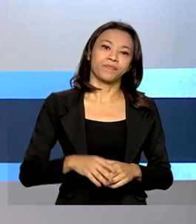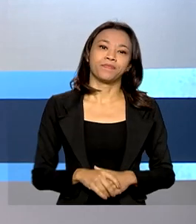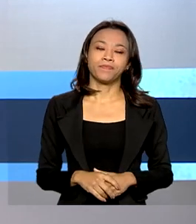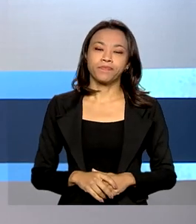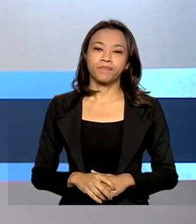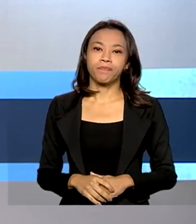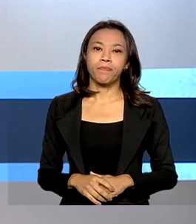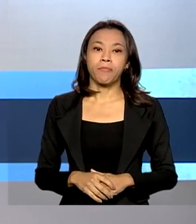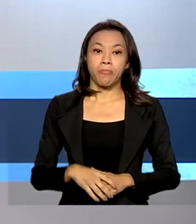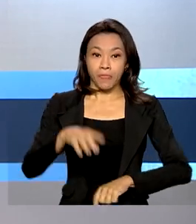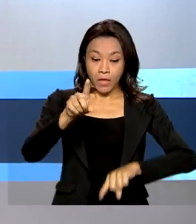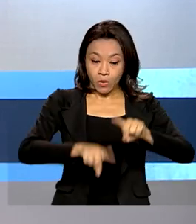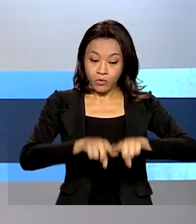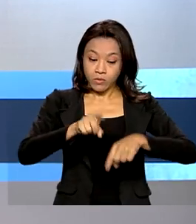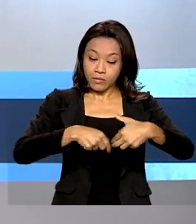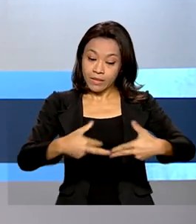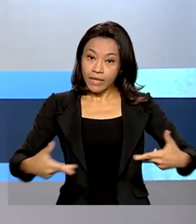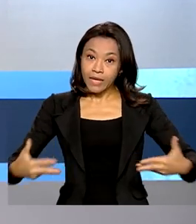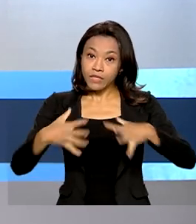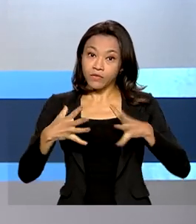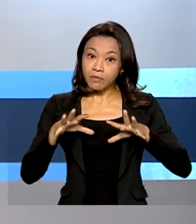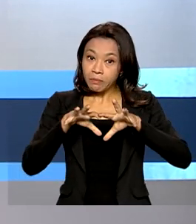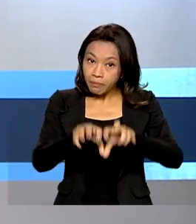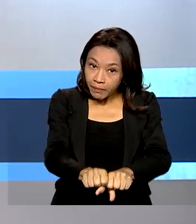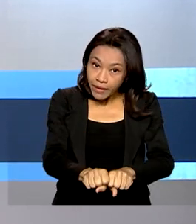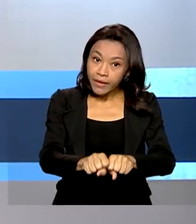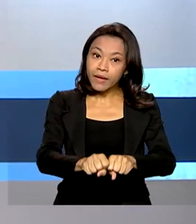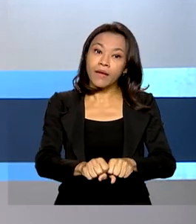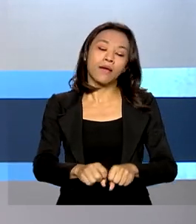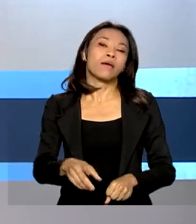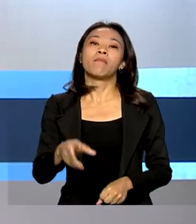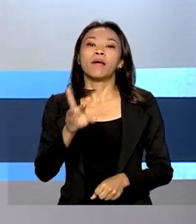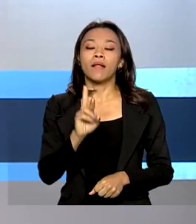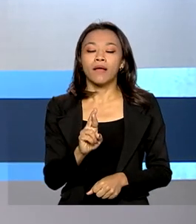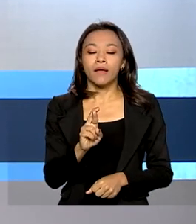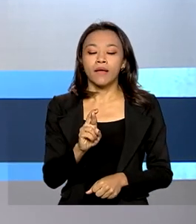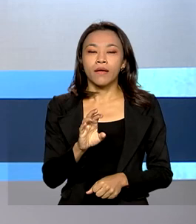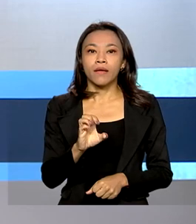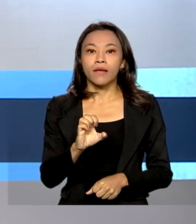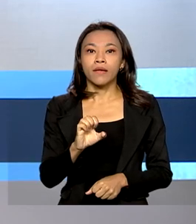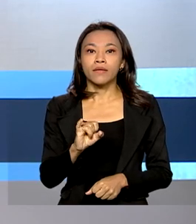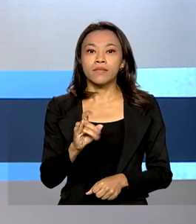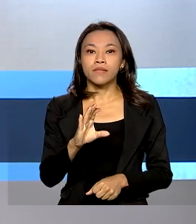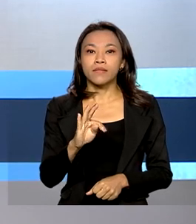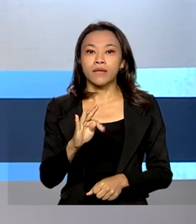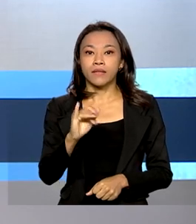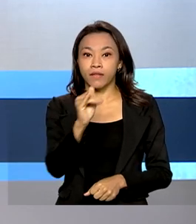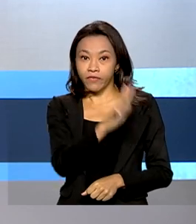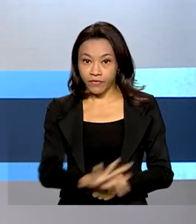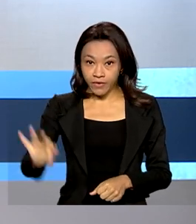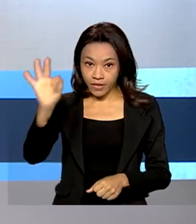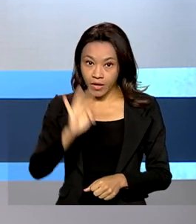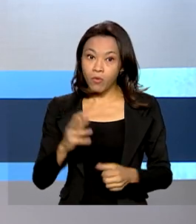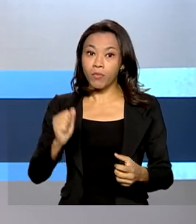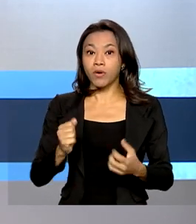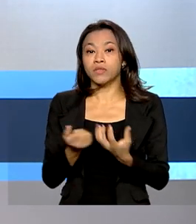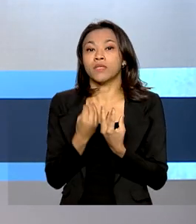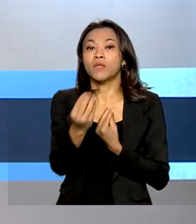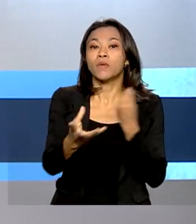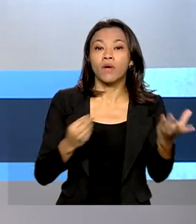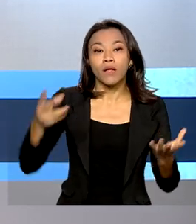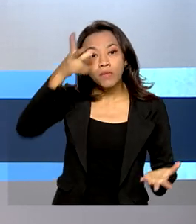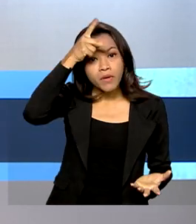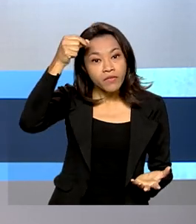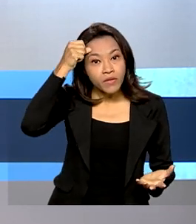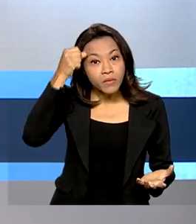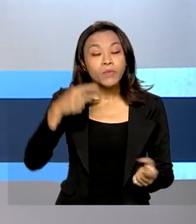Os produtos apreendidos pela Receita Federal podem ser doados a prefeituras e instituições beneficentes. Cidades afetadas